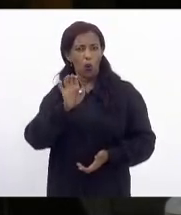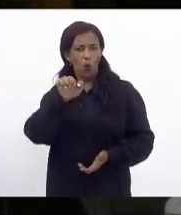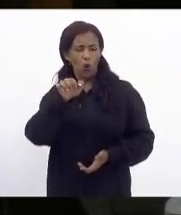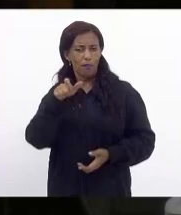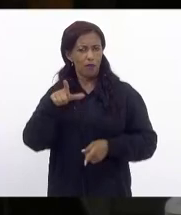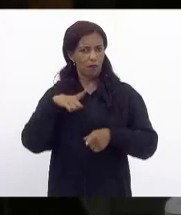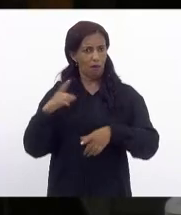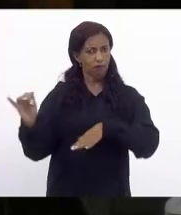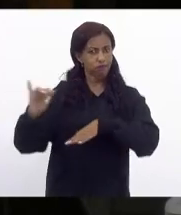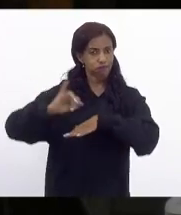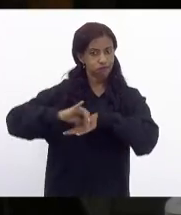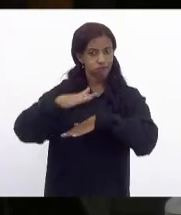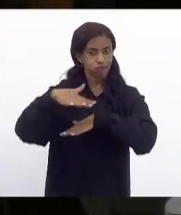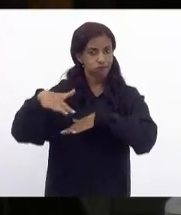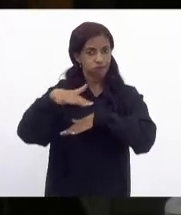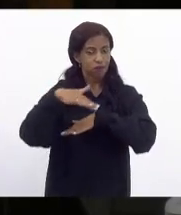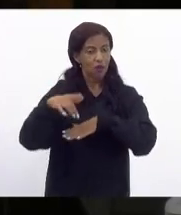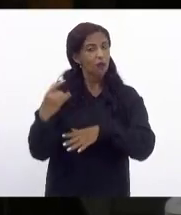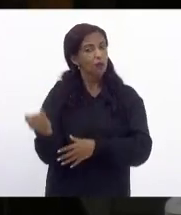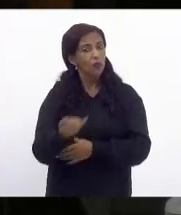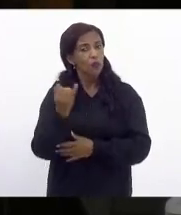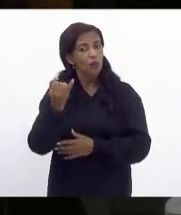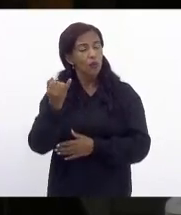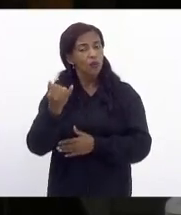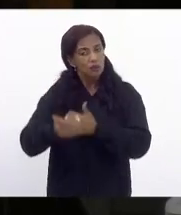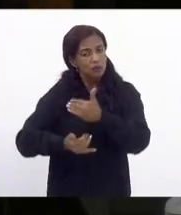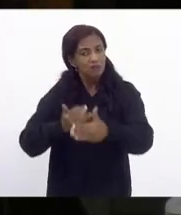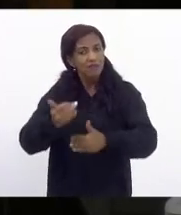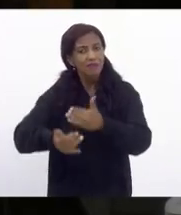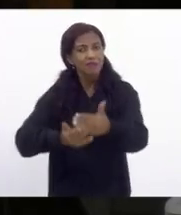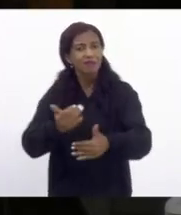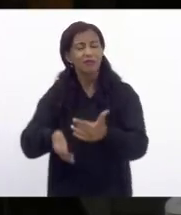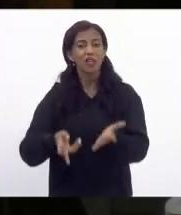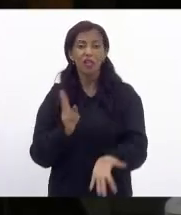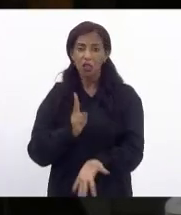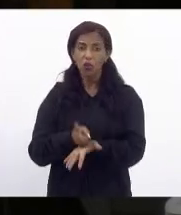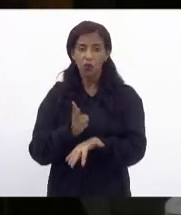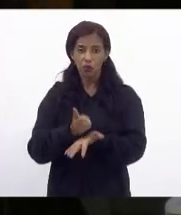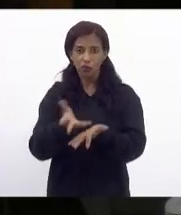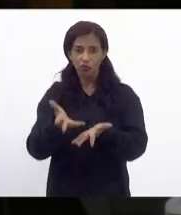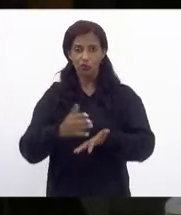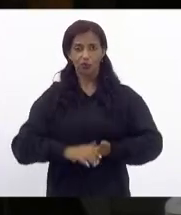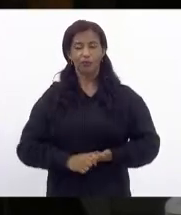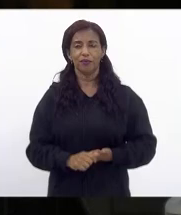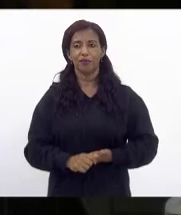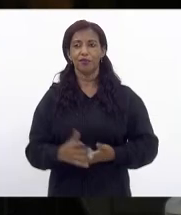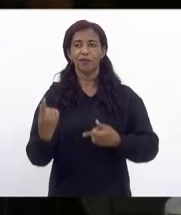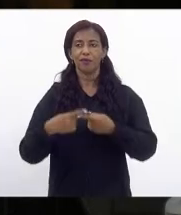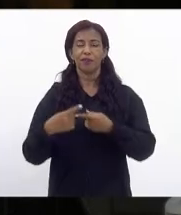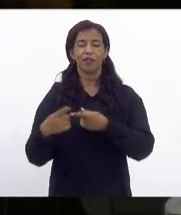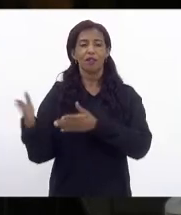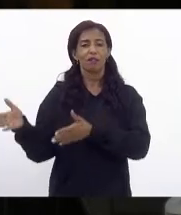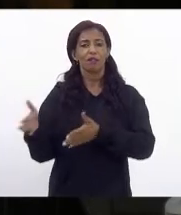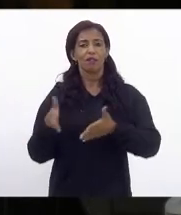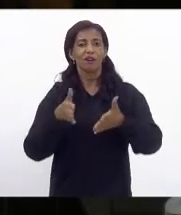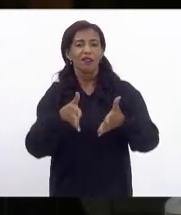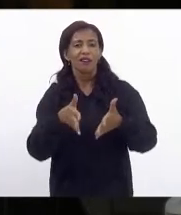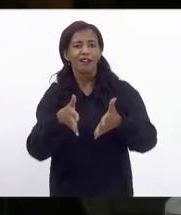foi importante nesse segmento e continua sendo para uma